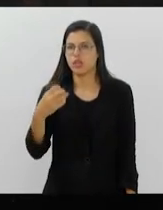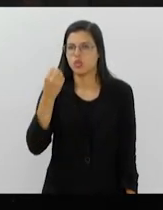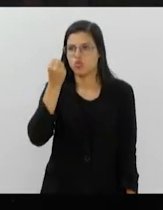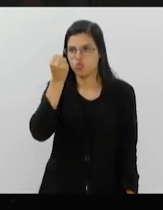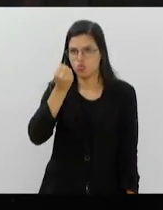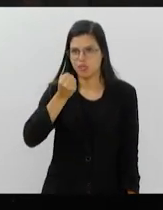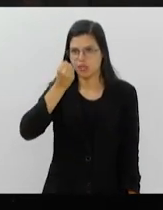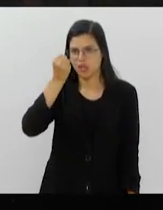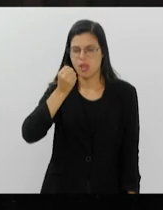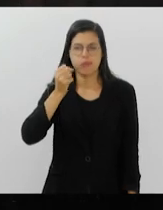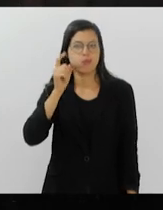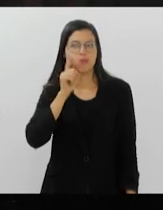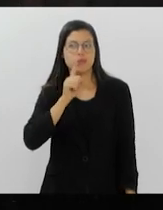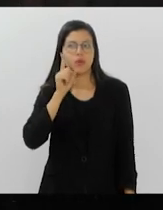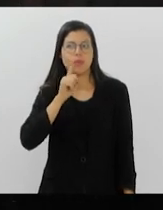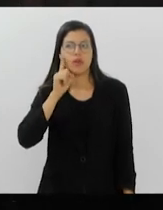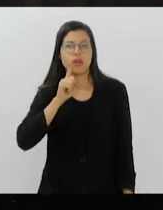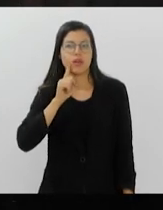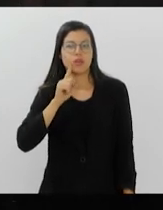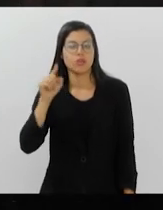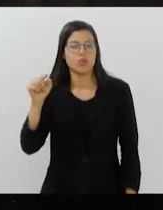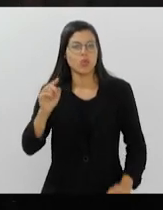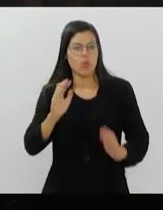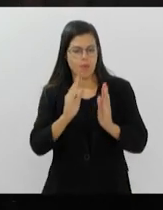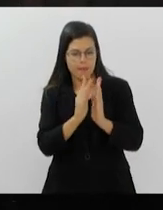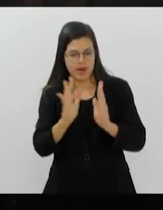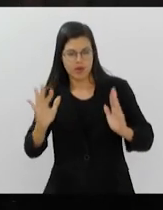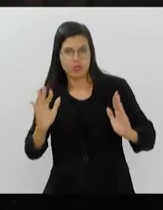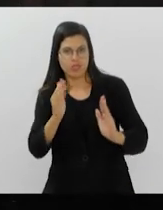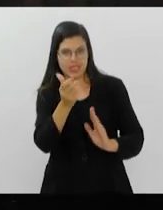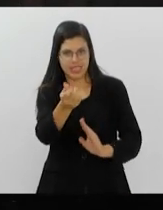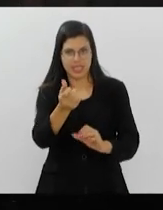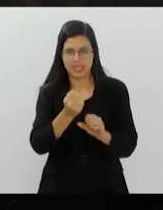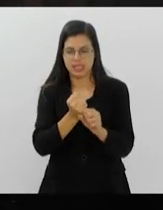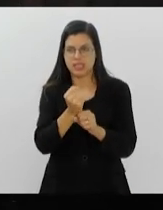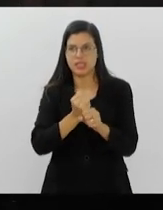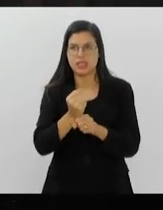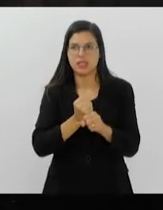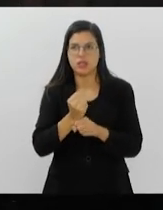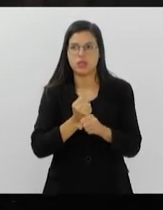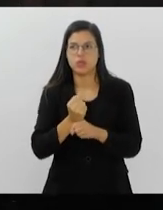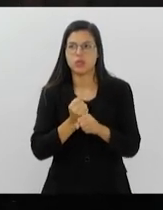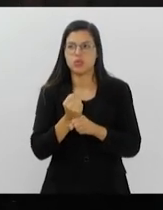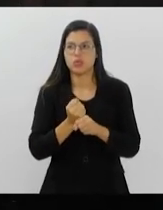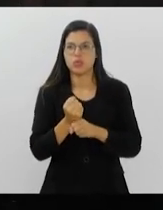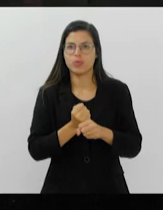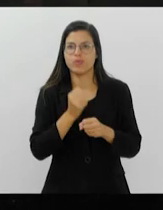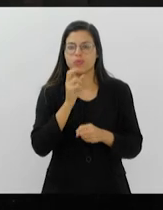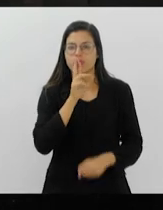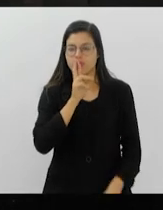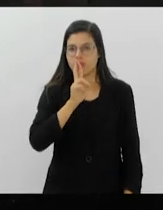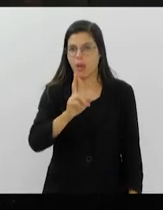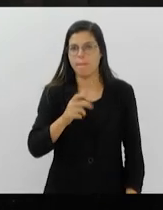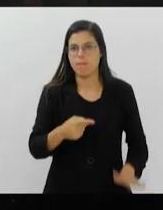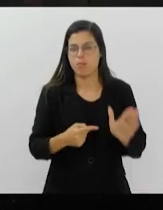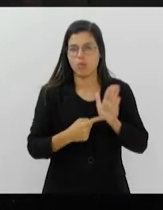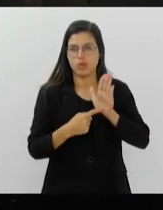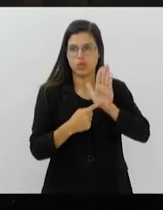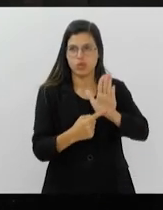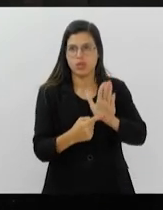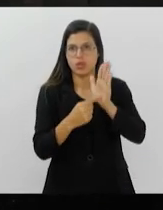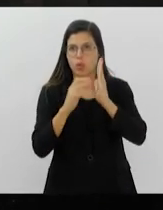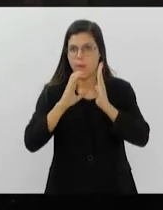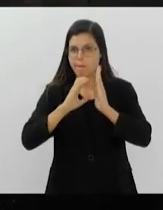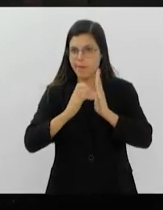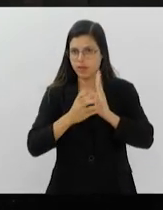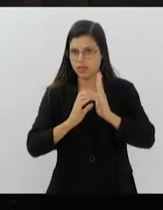lá nos Estados Unidos é de 6 anos. E, o resultado está apontando que o partido